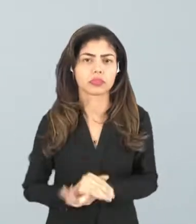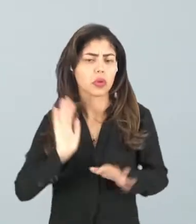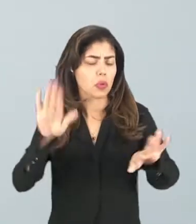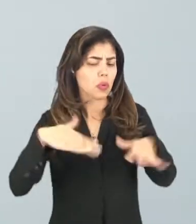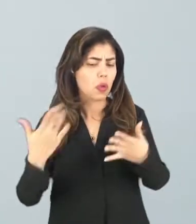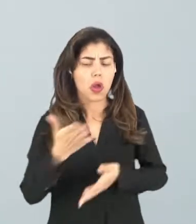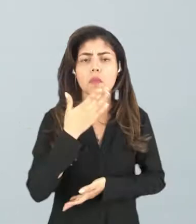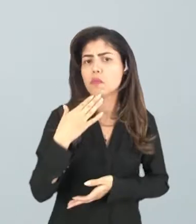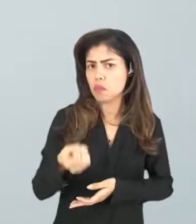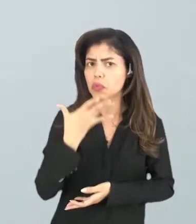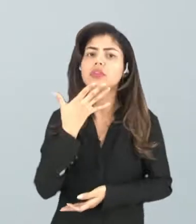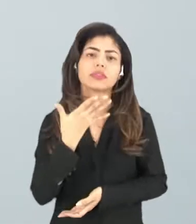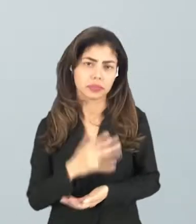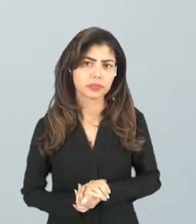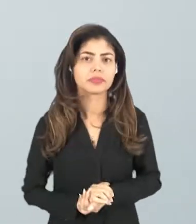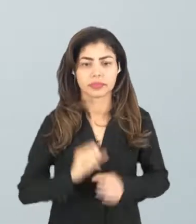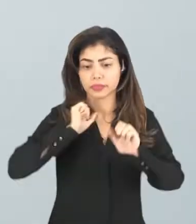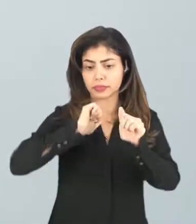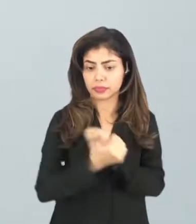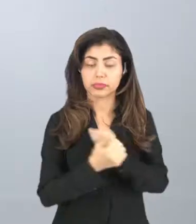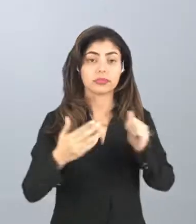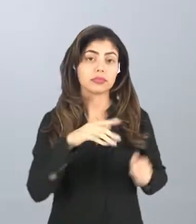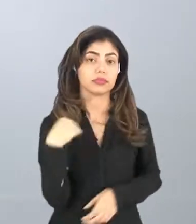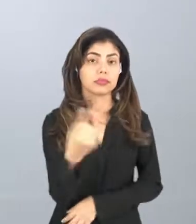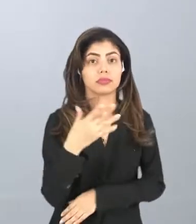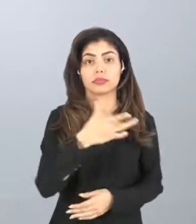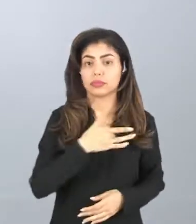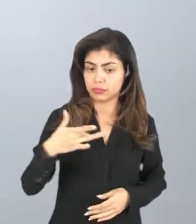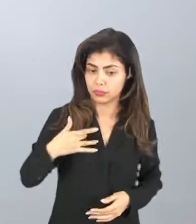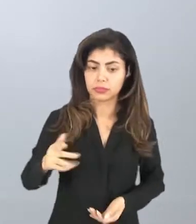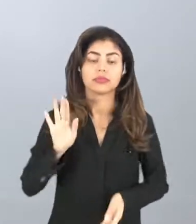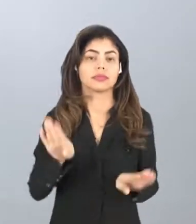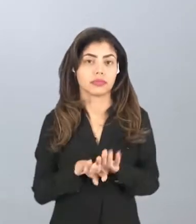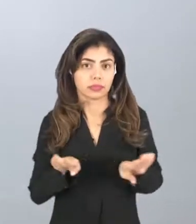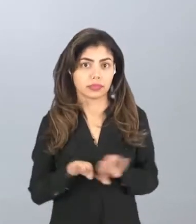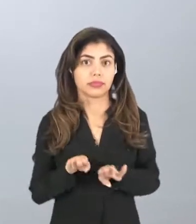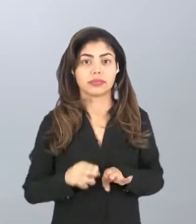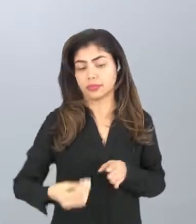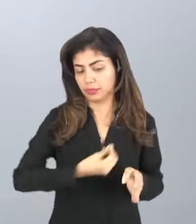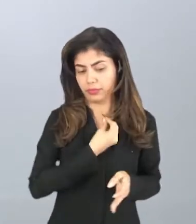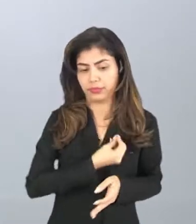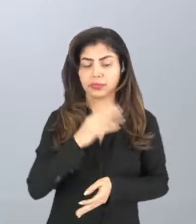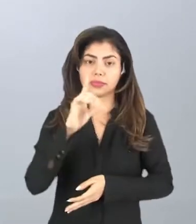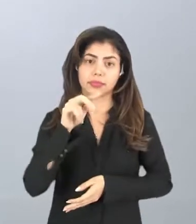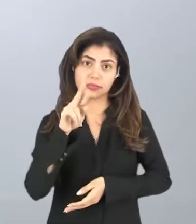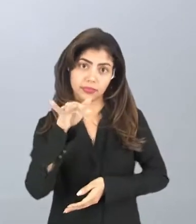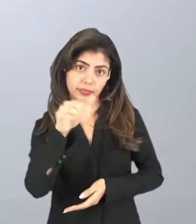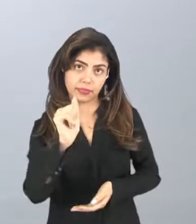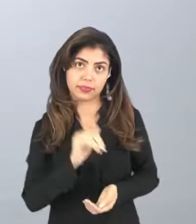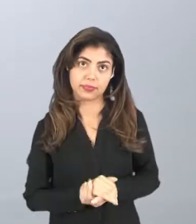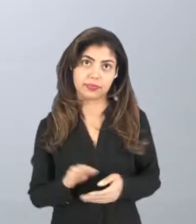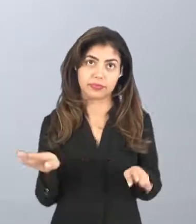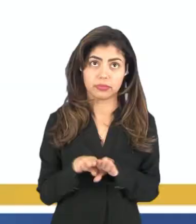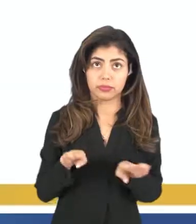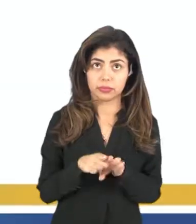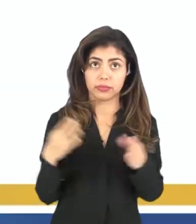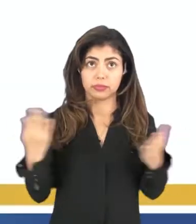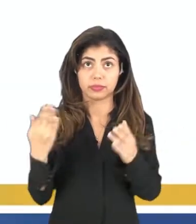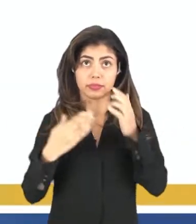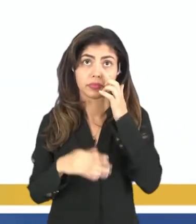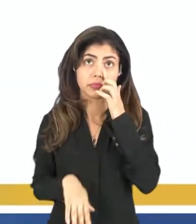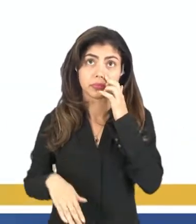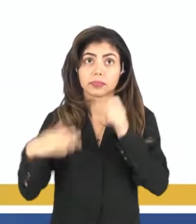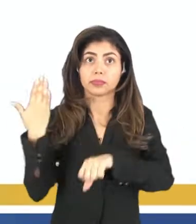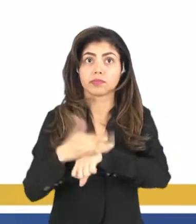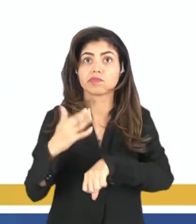quais são os benefícios desses esportes para a nossa saúde, para a nossa vida cotidiana e a gente vai falar um pouquinho sobre eles hoje. As